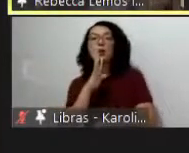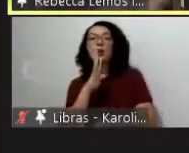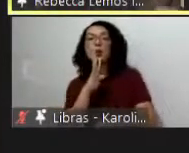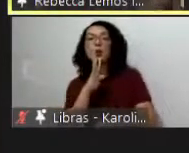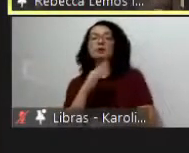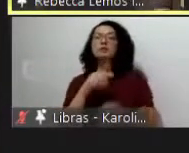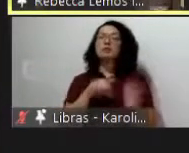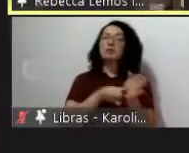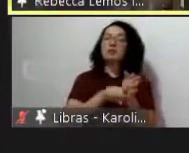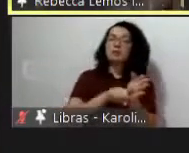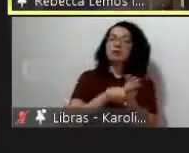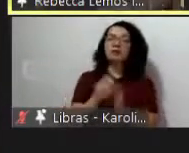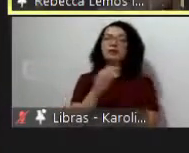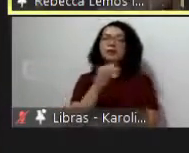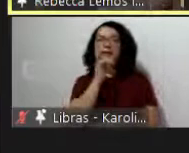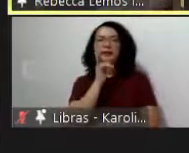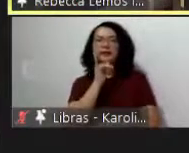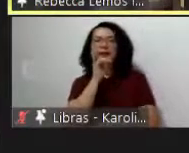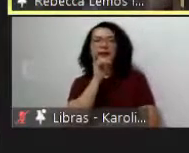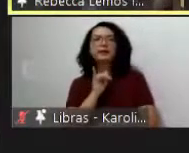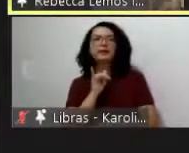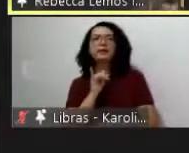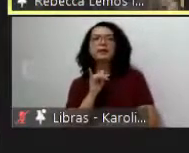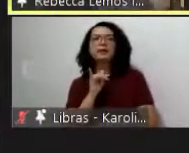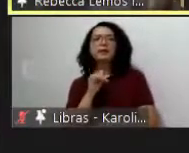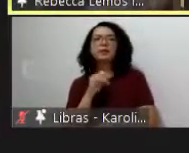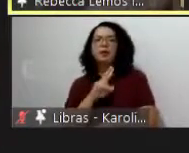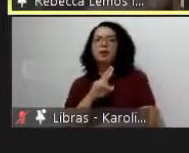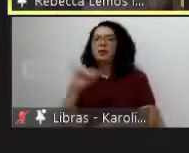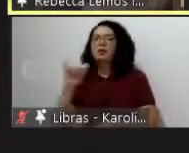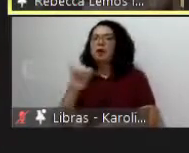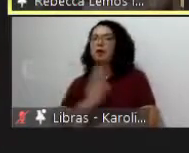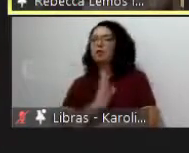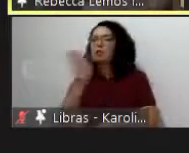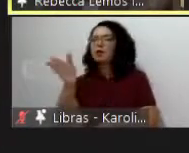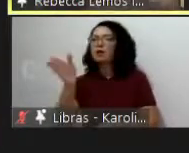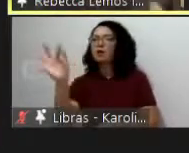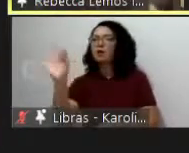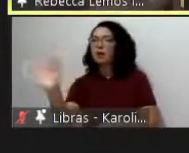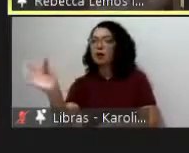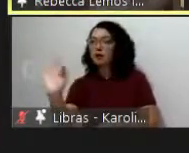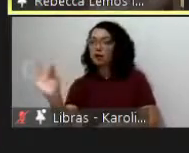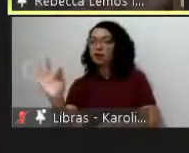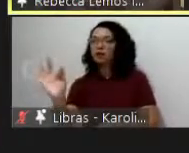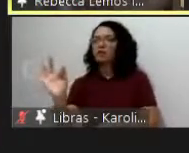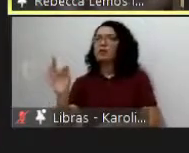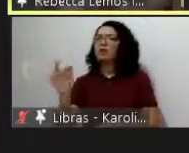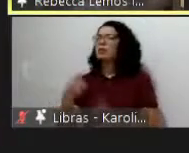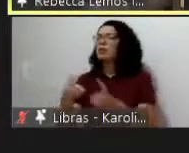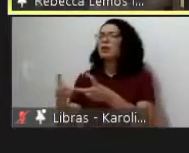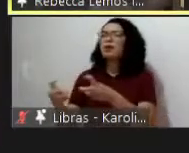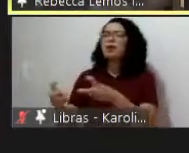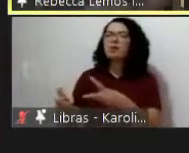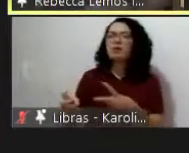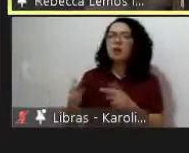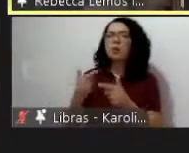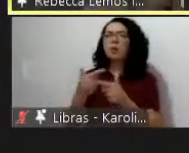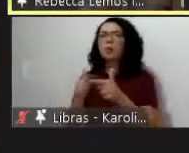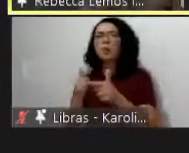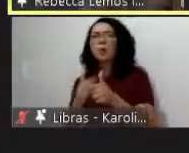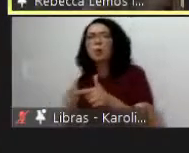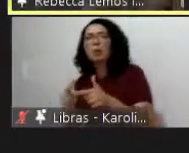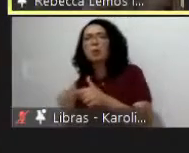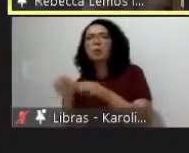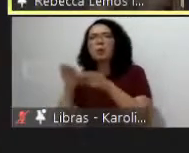para estudar as periferias para estudar os problemas franceses a desigualdade pobreza